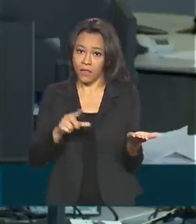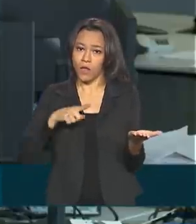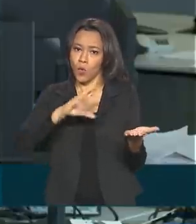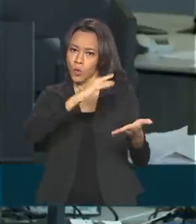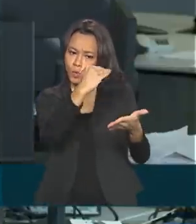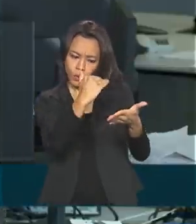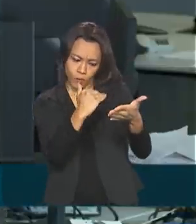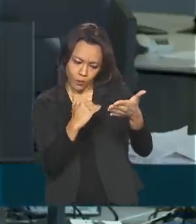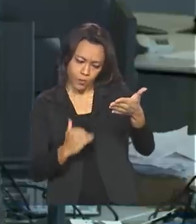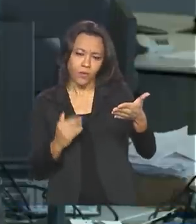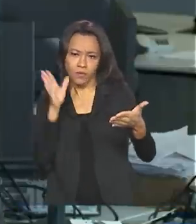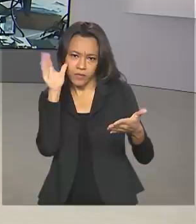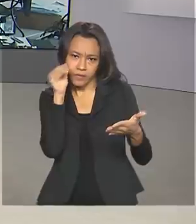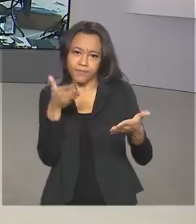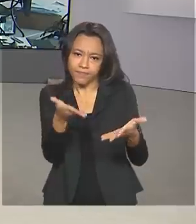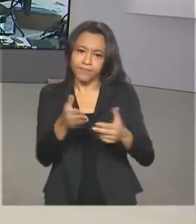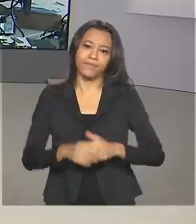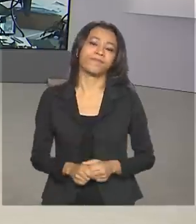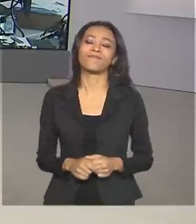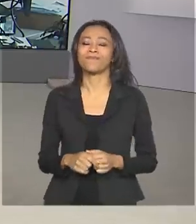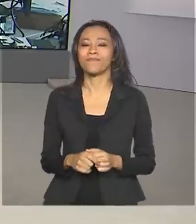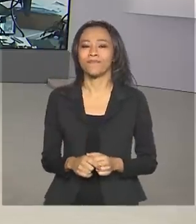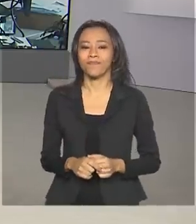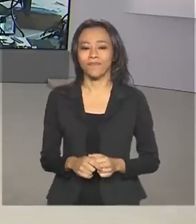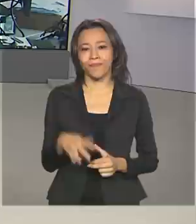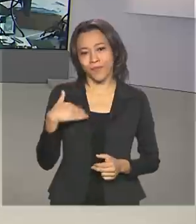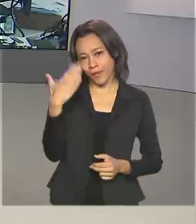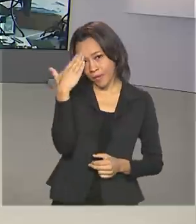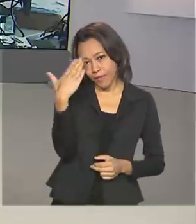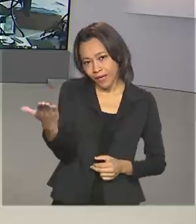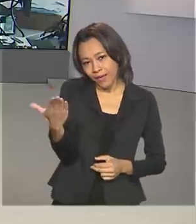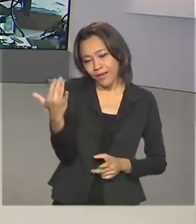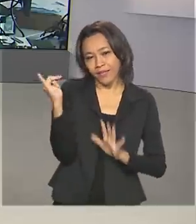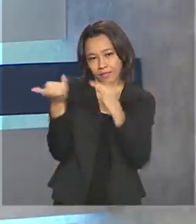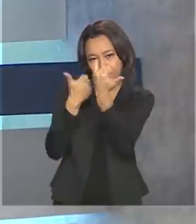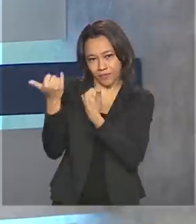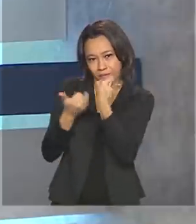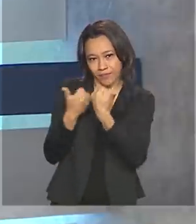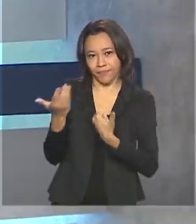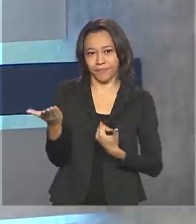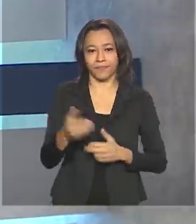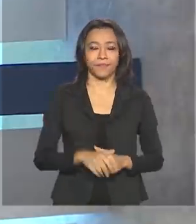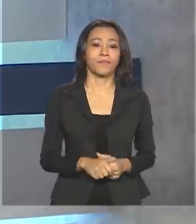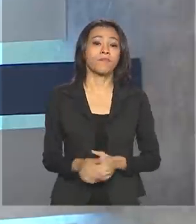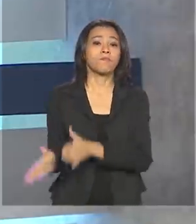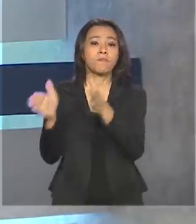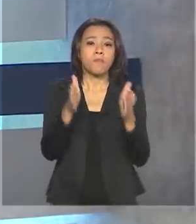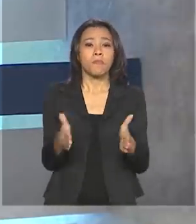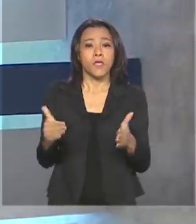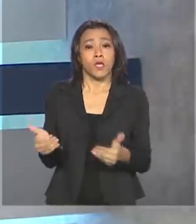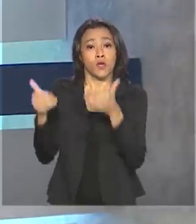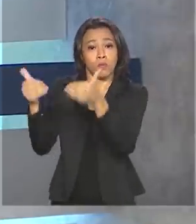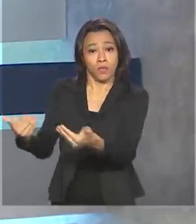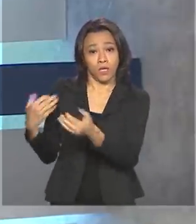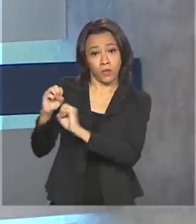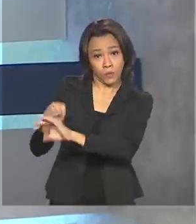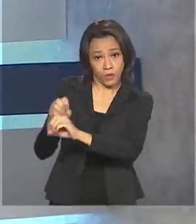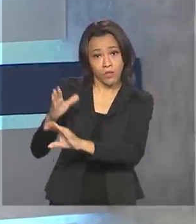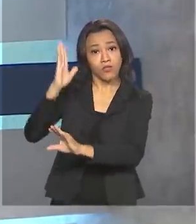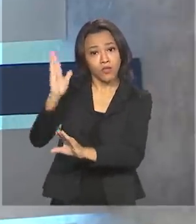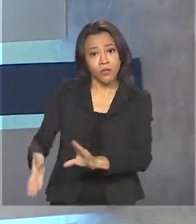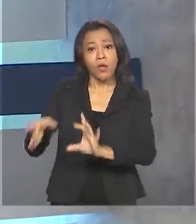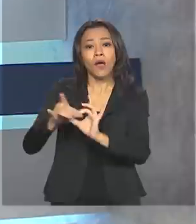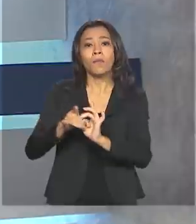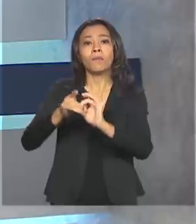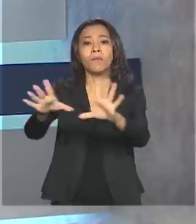.br. Renata, voltamos com você. Obrigada pelas informações, Cláudia. E o Ministério da Educação autorizou as